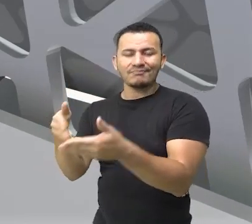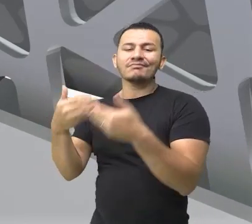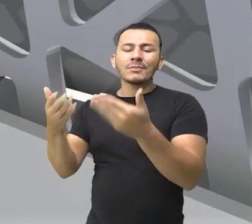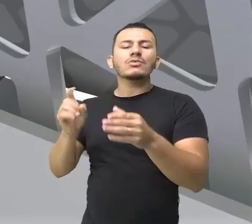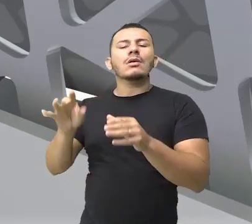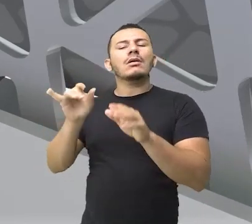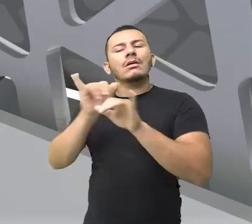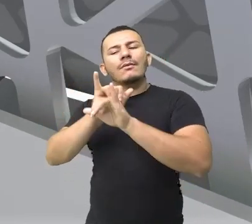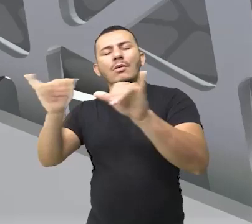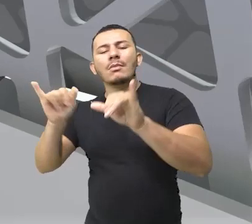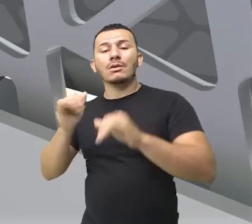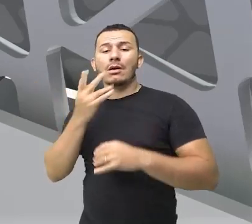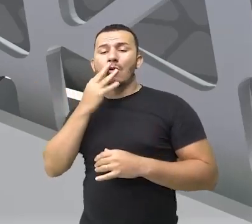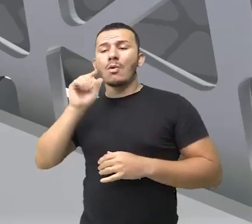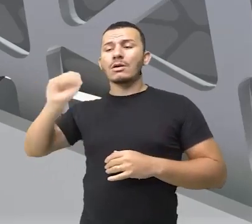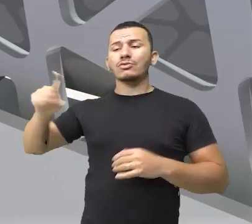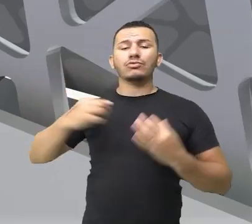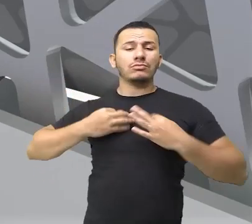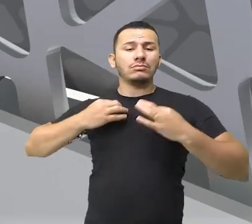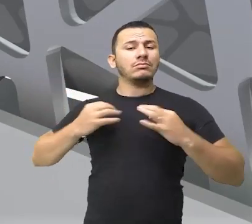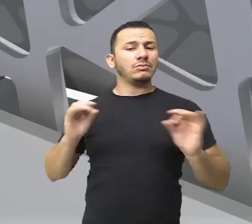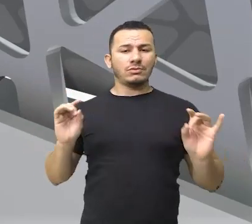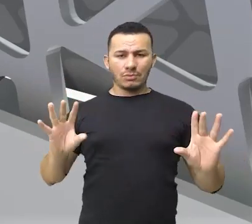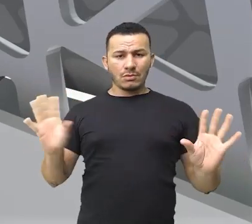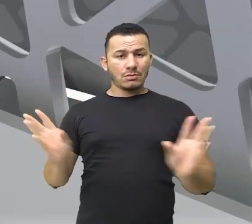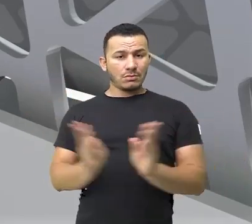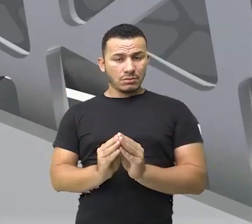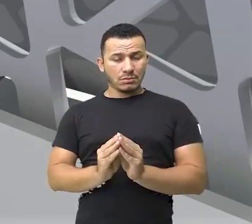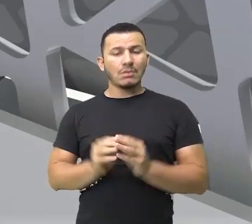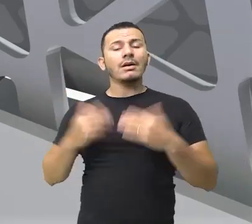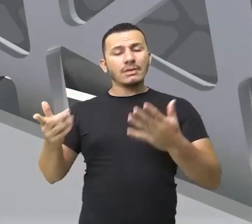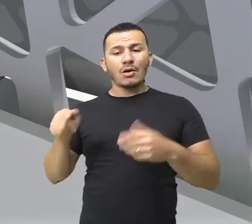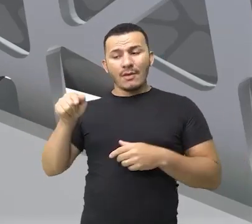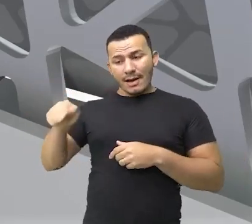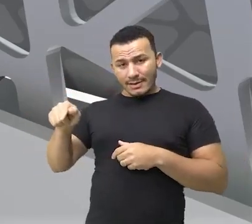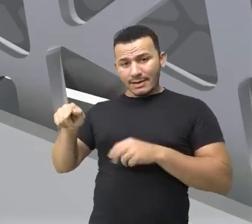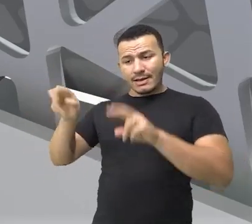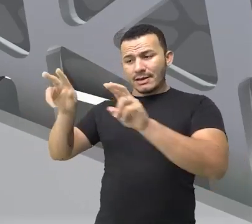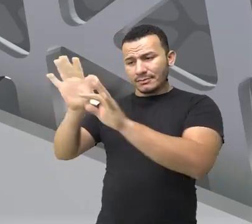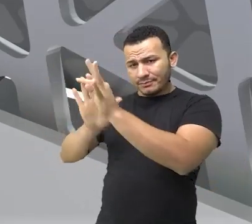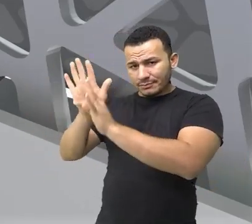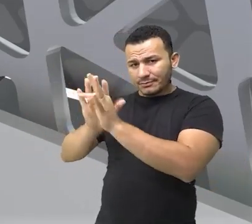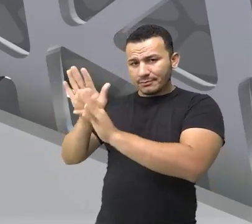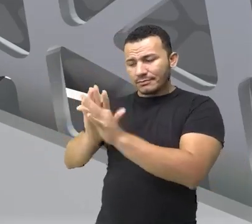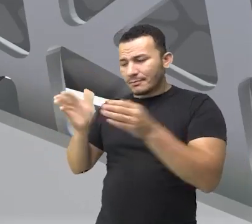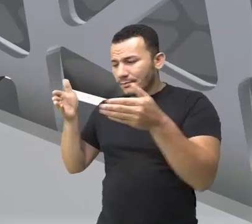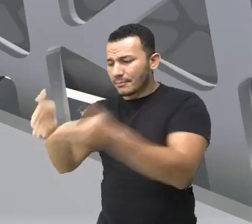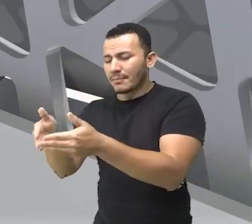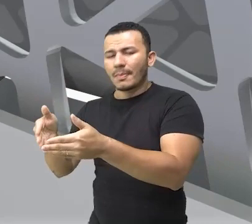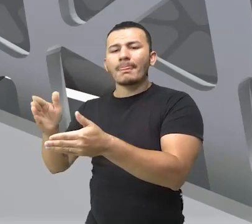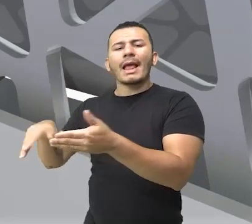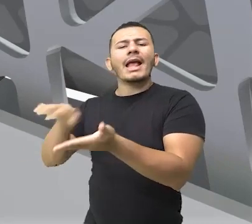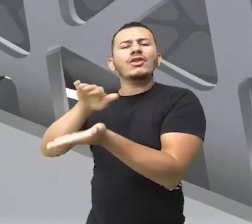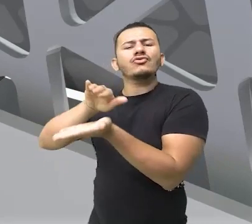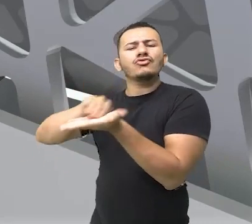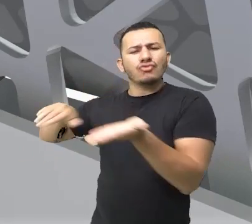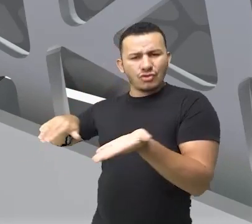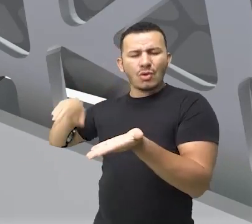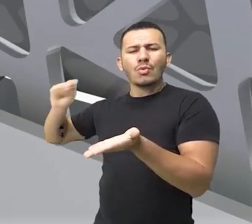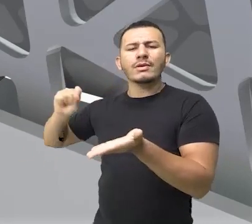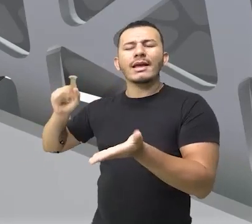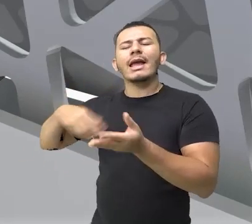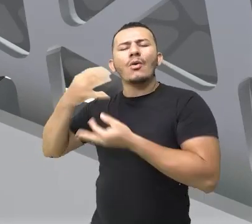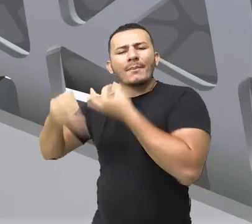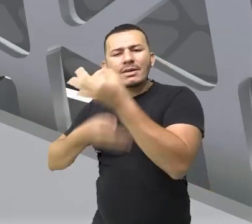só informando a cor. Então percebo que aí, nessa descrição objetiva, a gente tira todo o caráter, toda a impressão